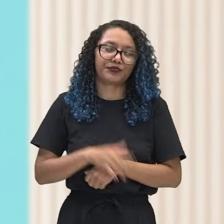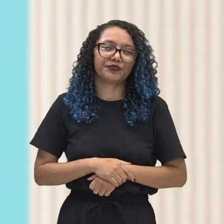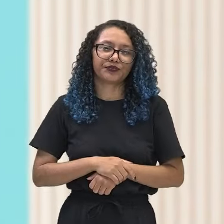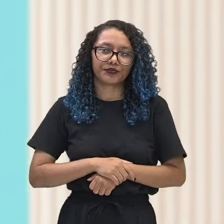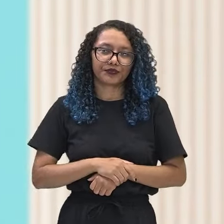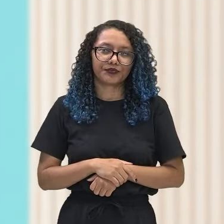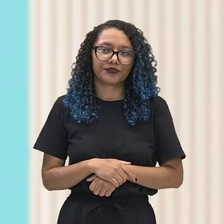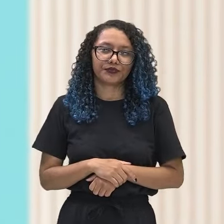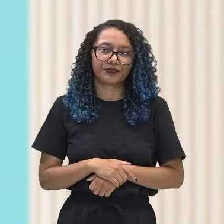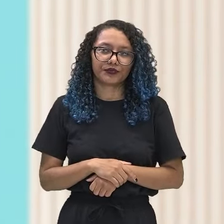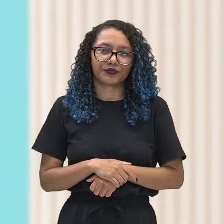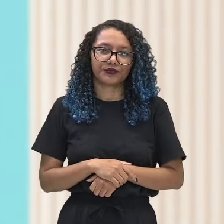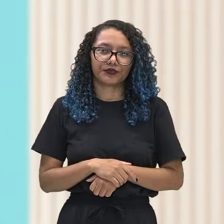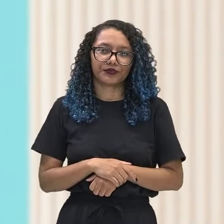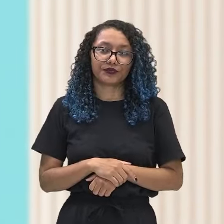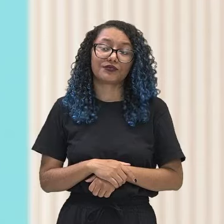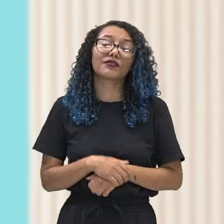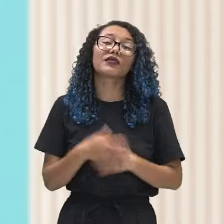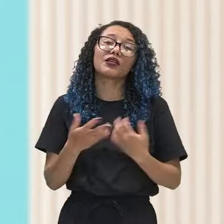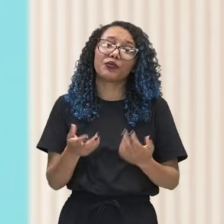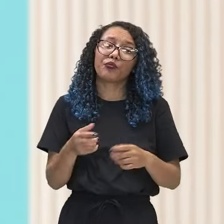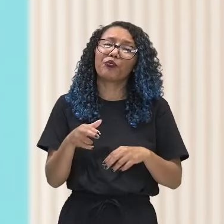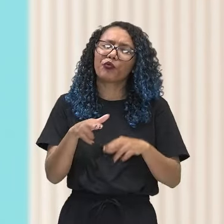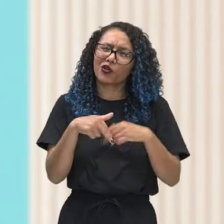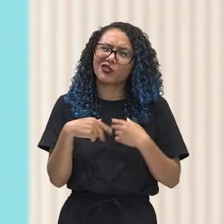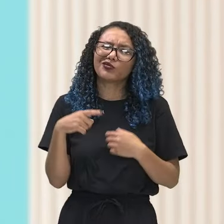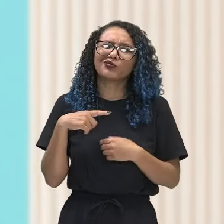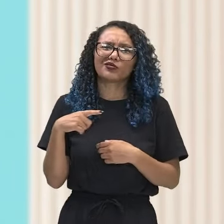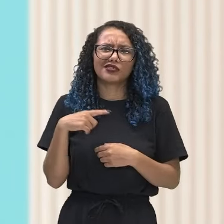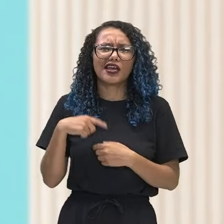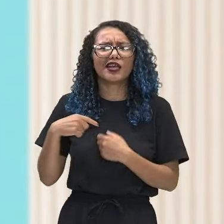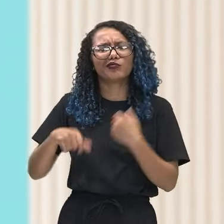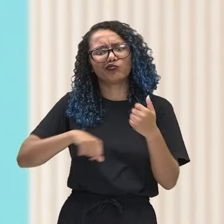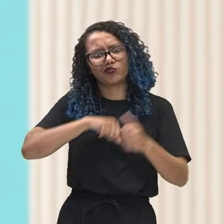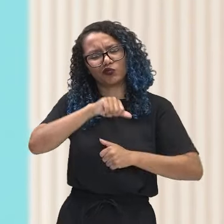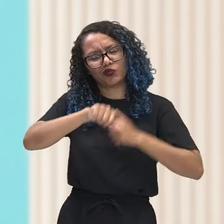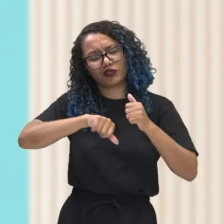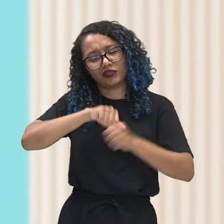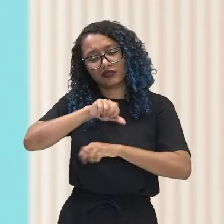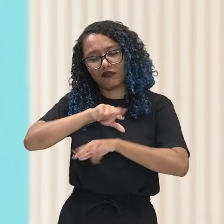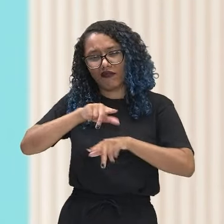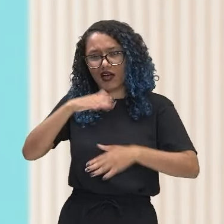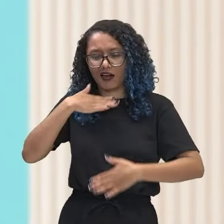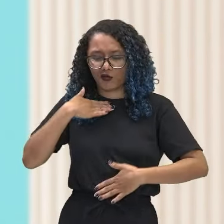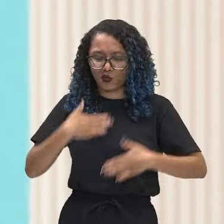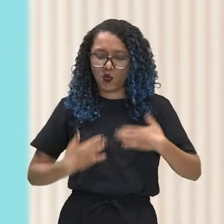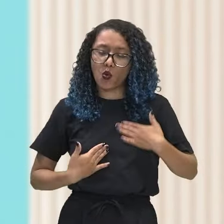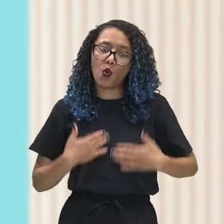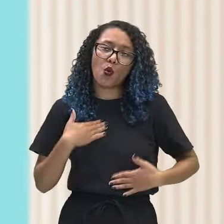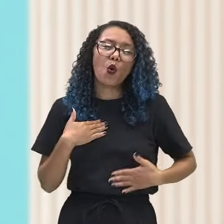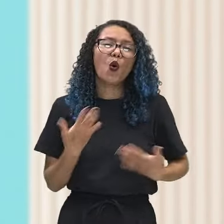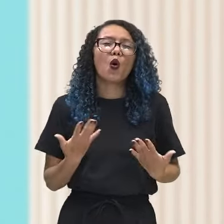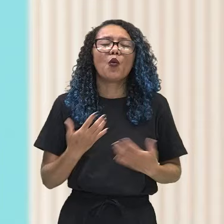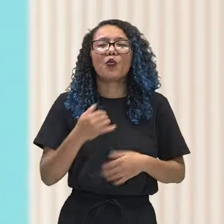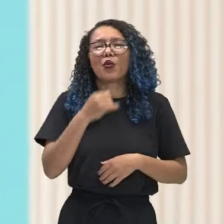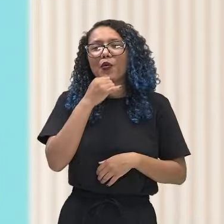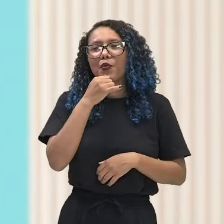diversas mudanças no corpo do jovem. Vulnerabilidade,